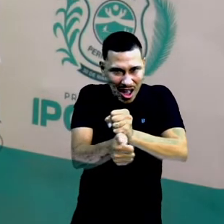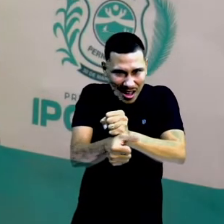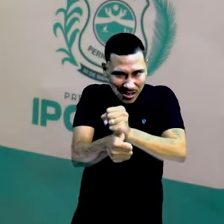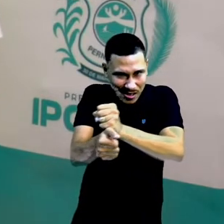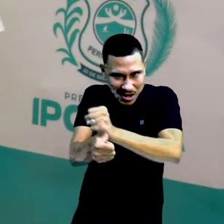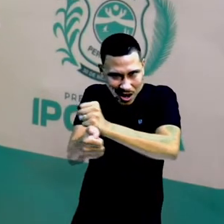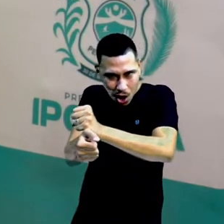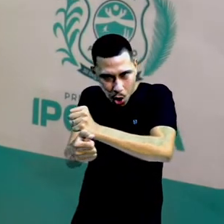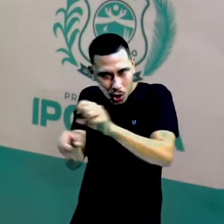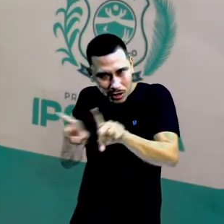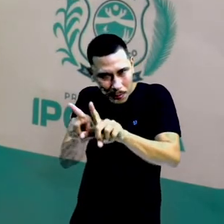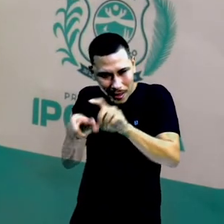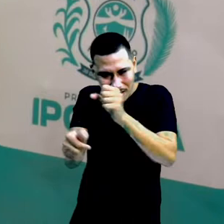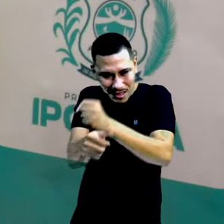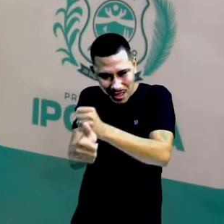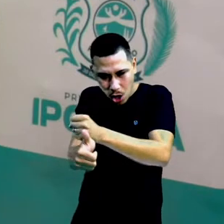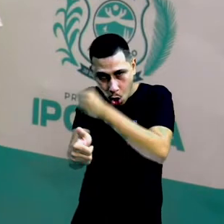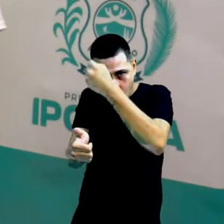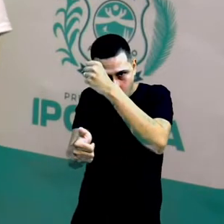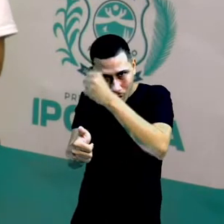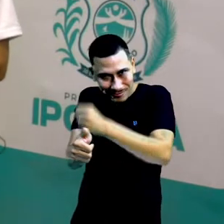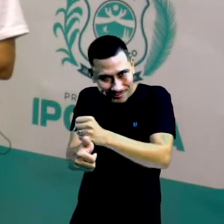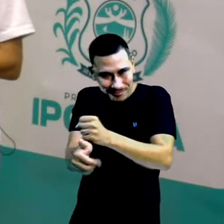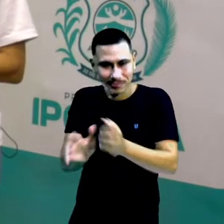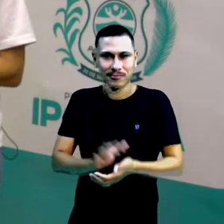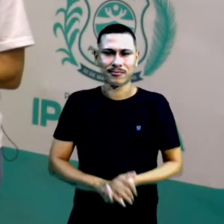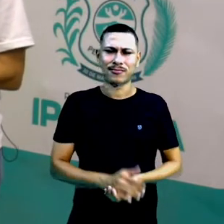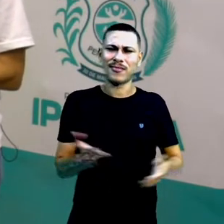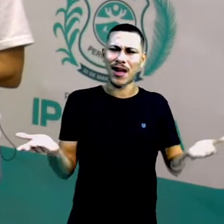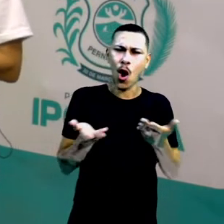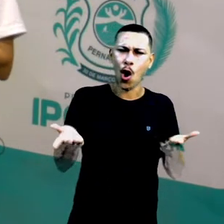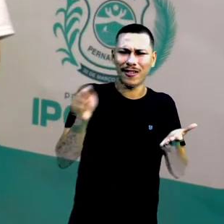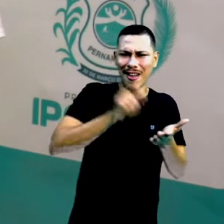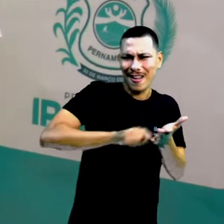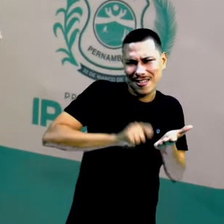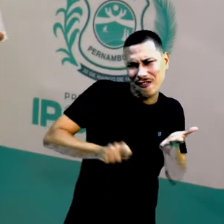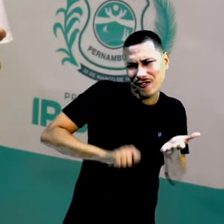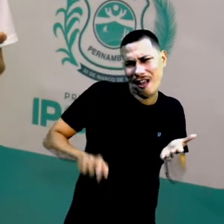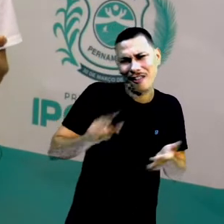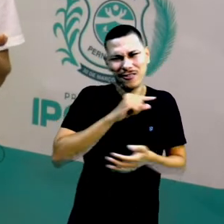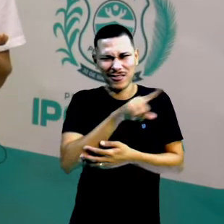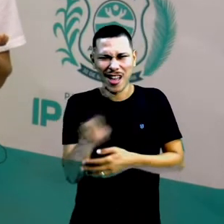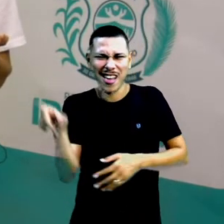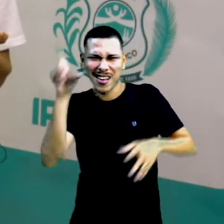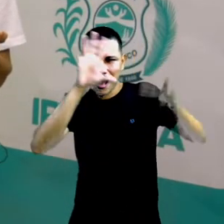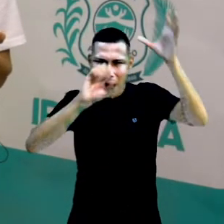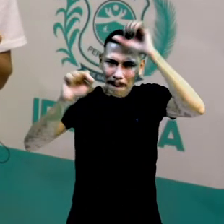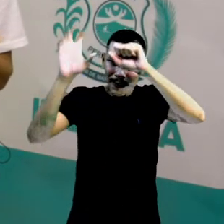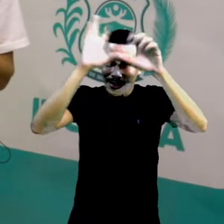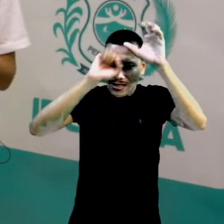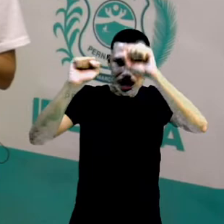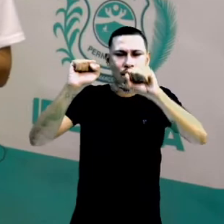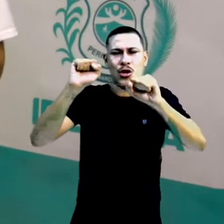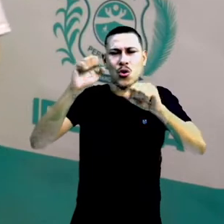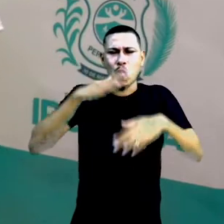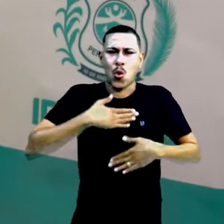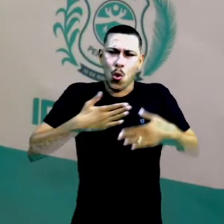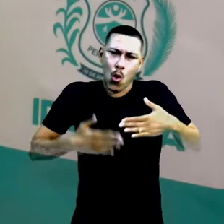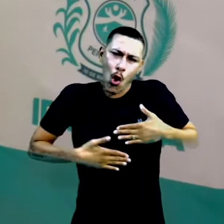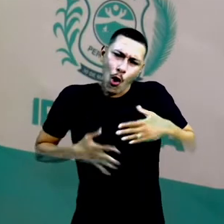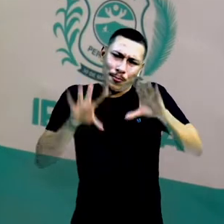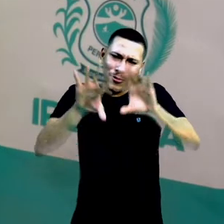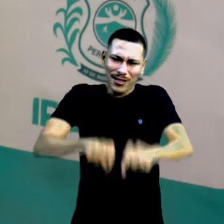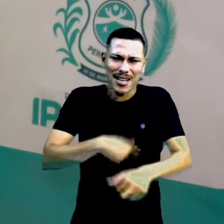E agora, de olho na nossa atividade, que vocês aprenderam aí sobre a cobertura do corpo, e